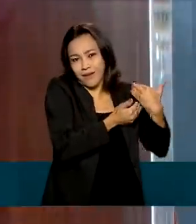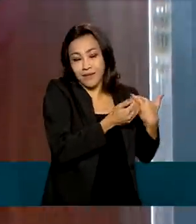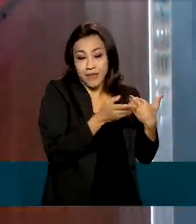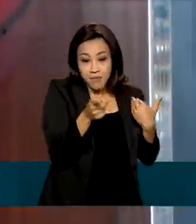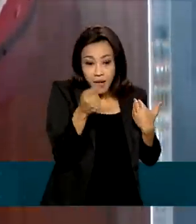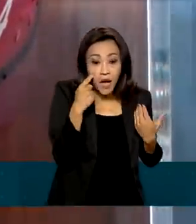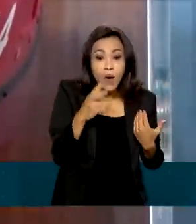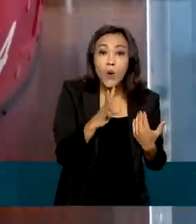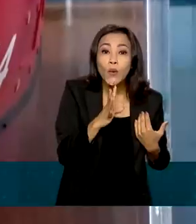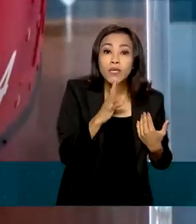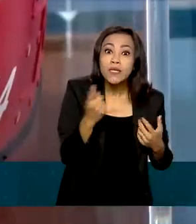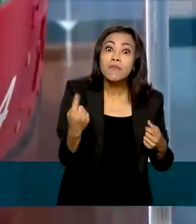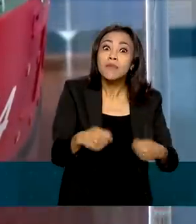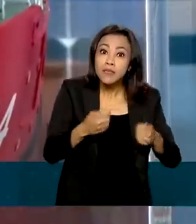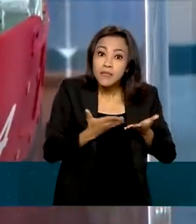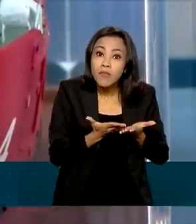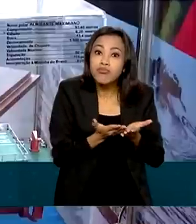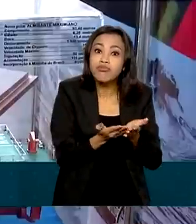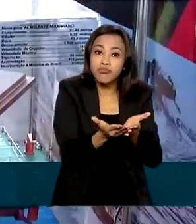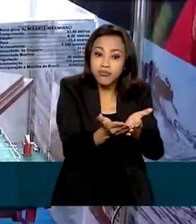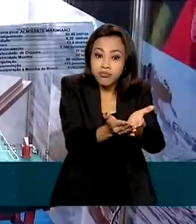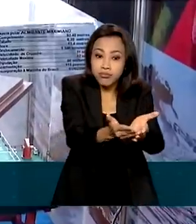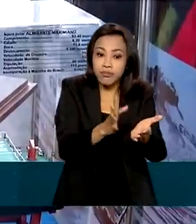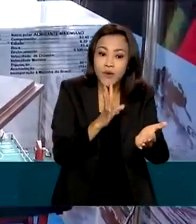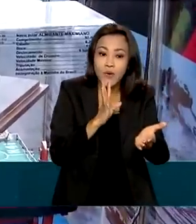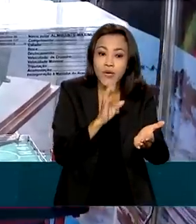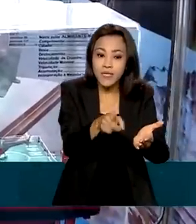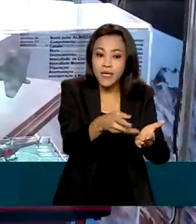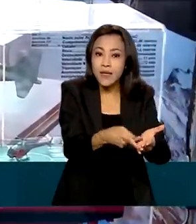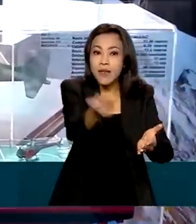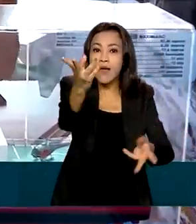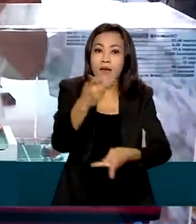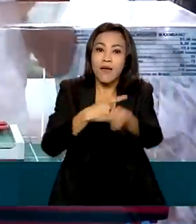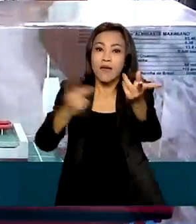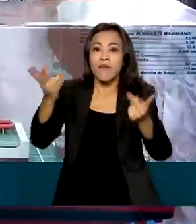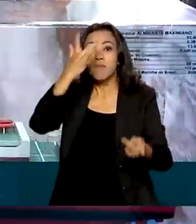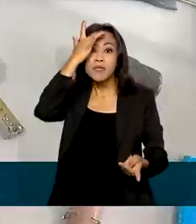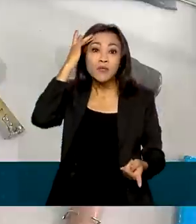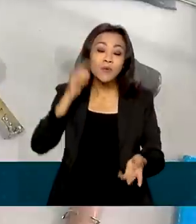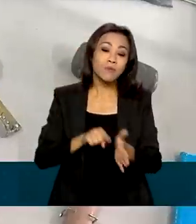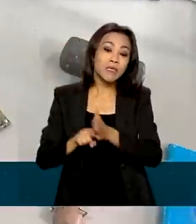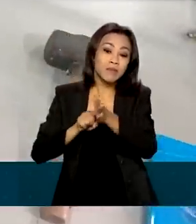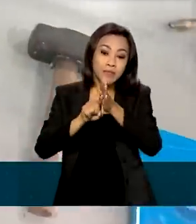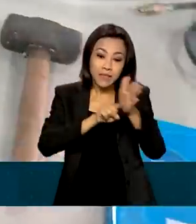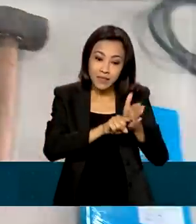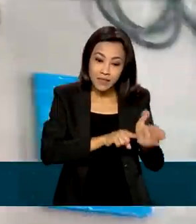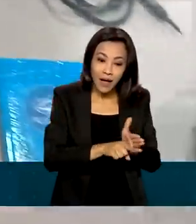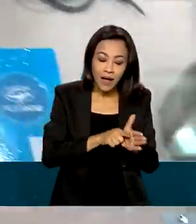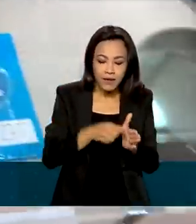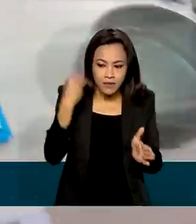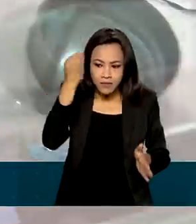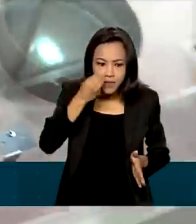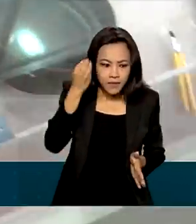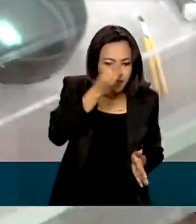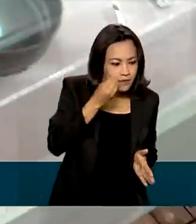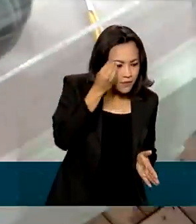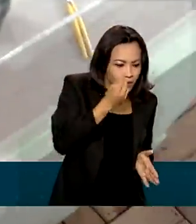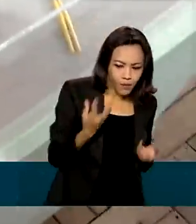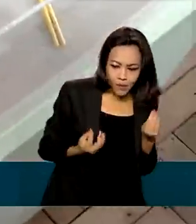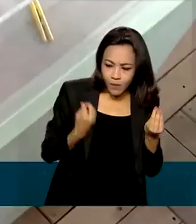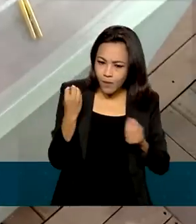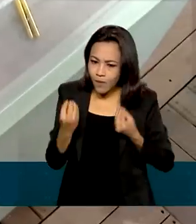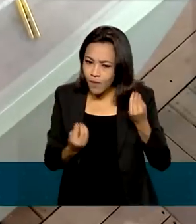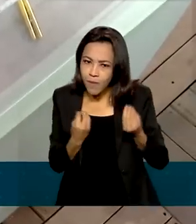é possível conhecer os navios da Marinha do Brasil que levam pesquisadores para a Antártica e vivenciar como é acampar e